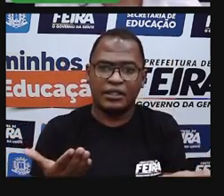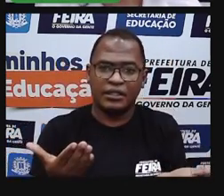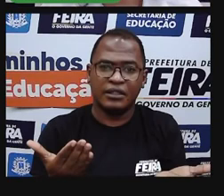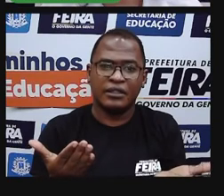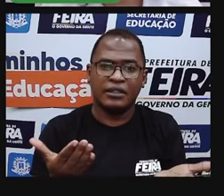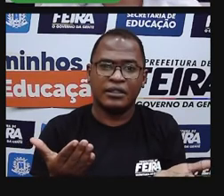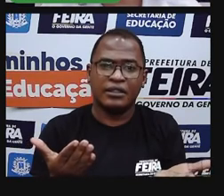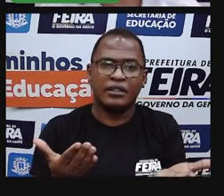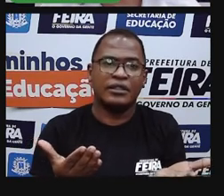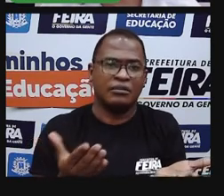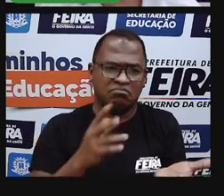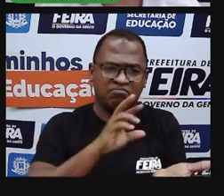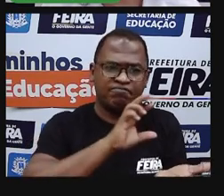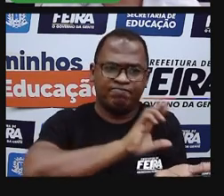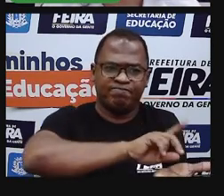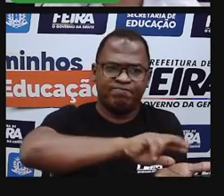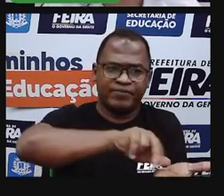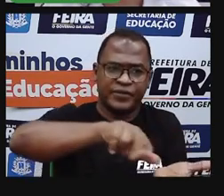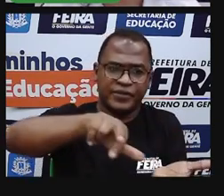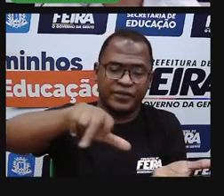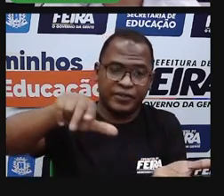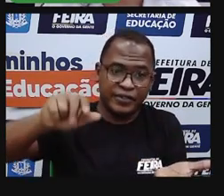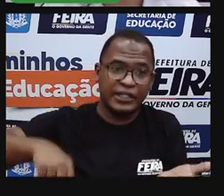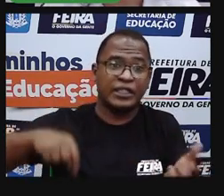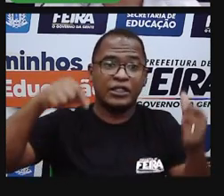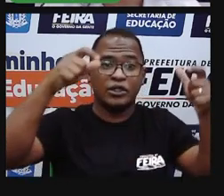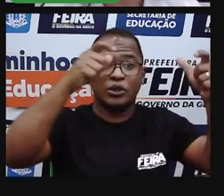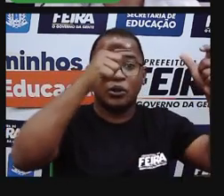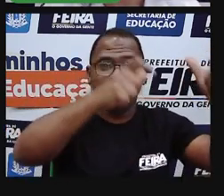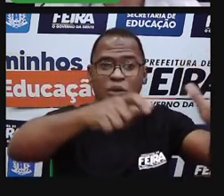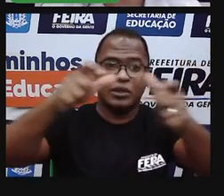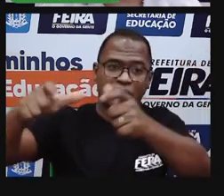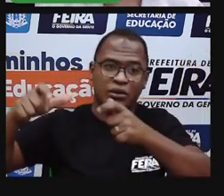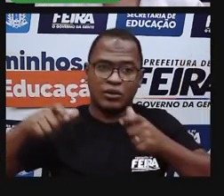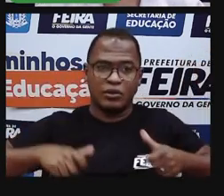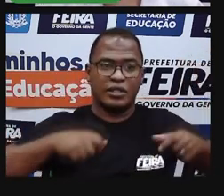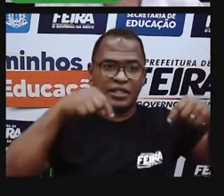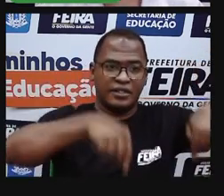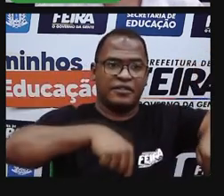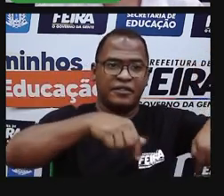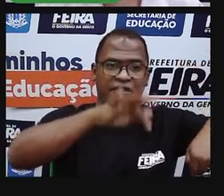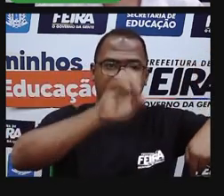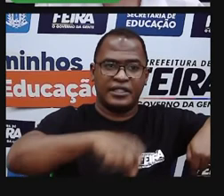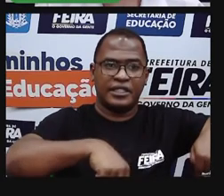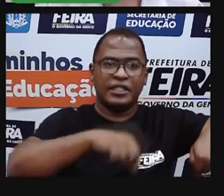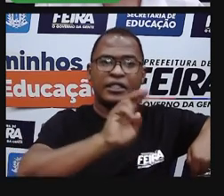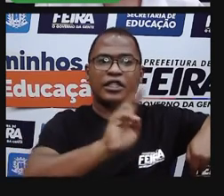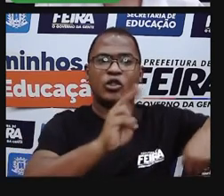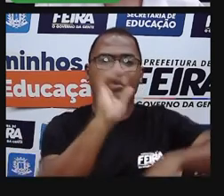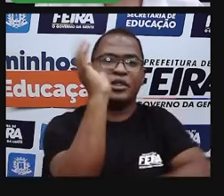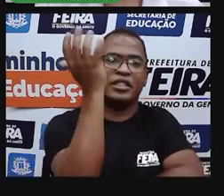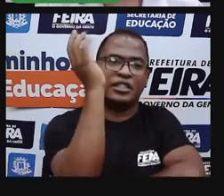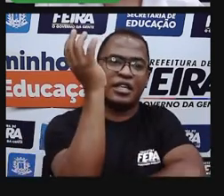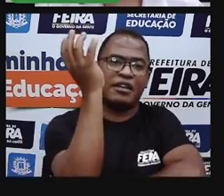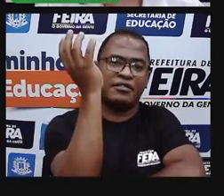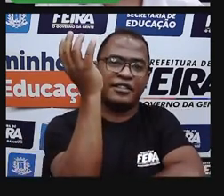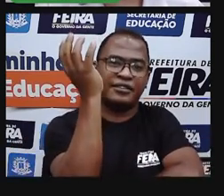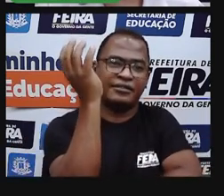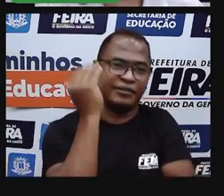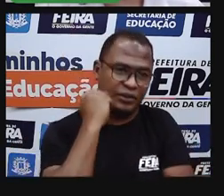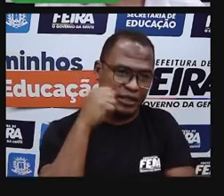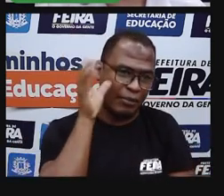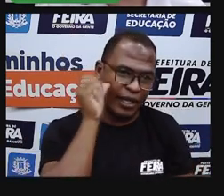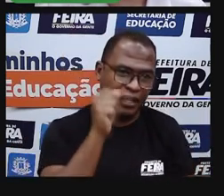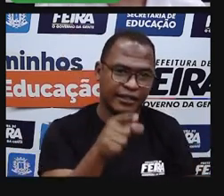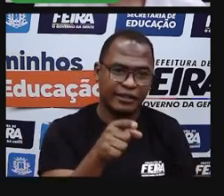dezena de bairros e empreendimentos habitacionais que ganharam nome de árvores em Feira de Santana? Olha uma curiosidade legal